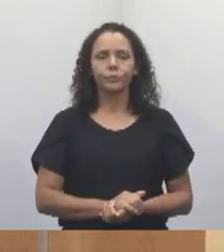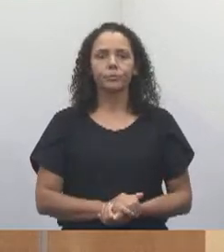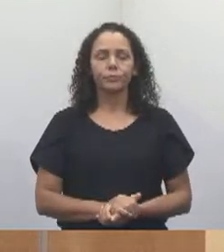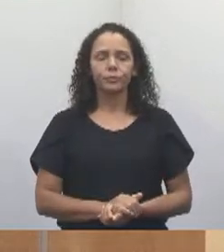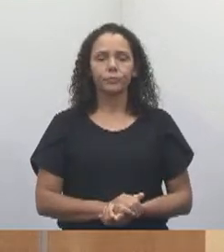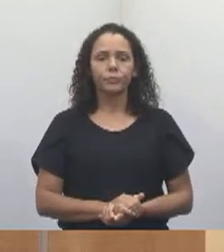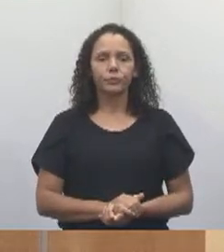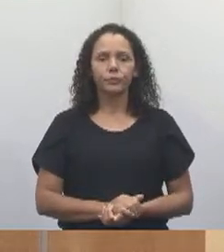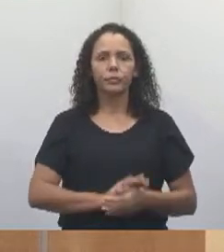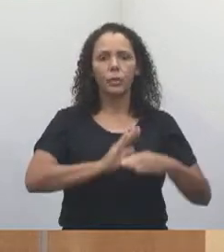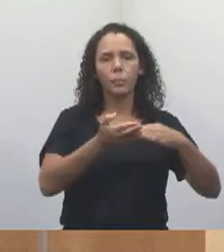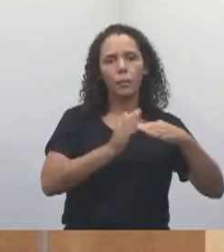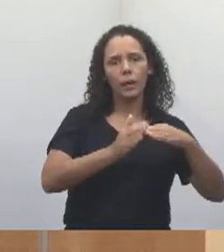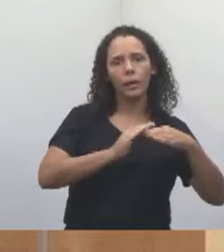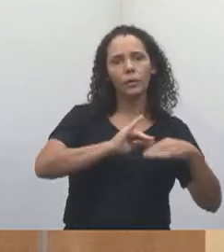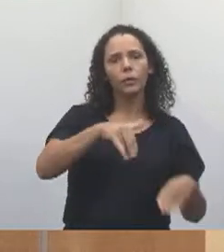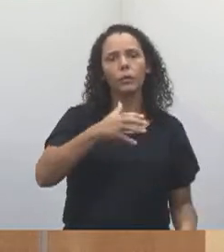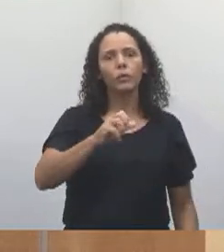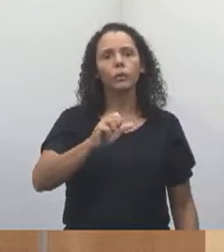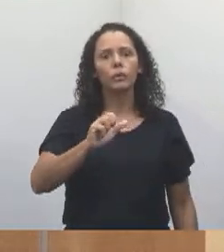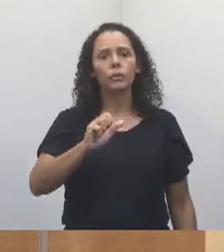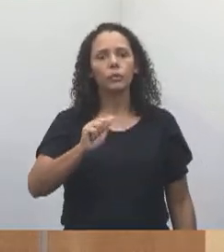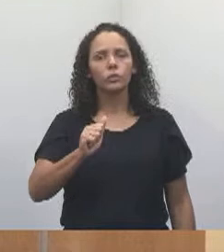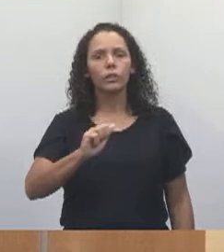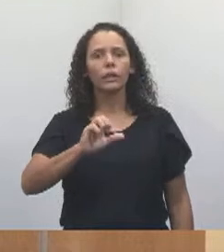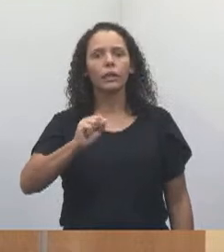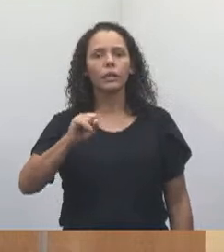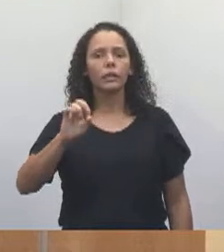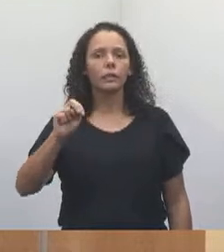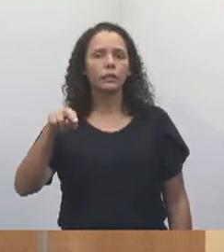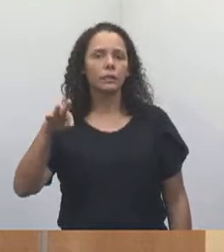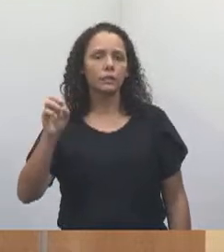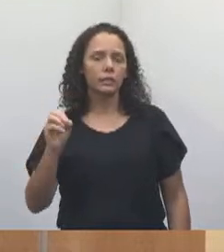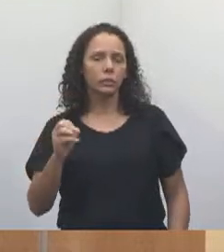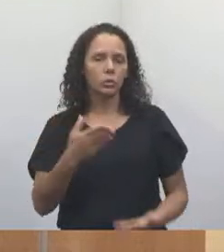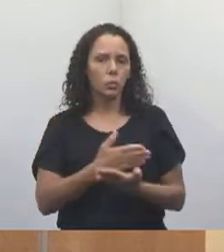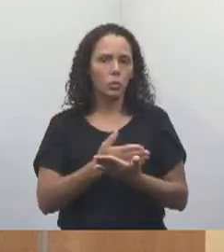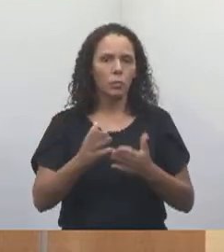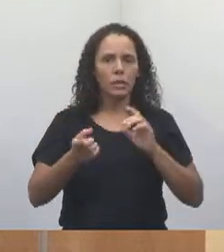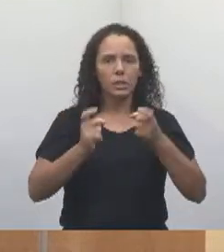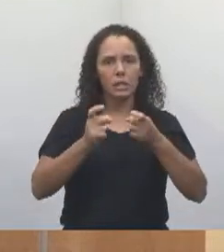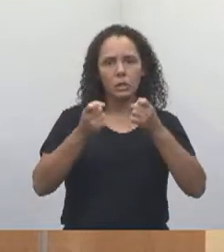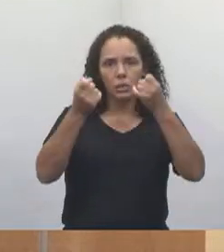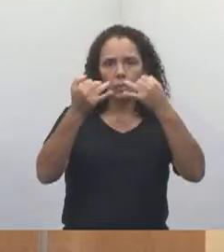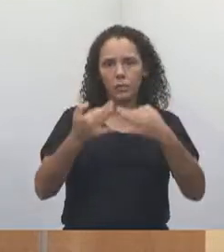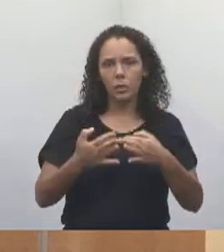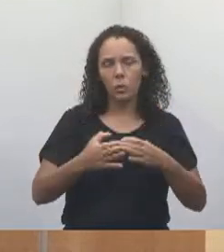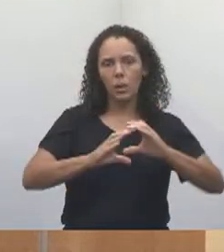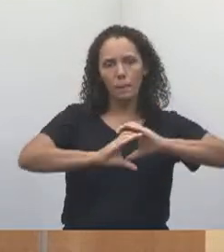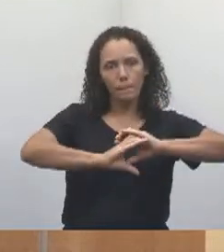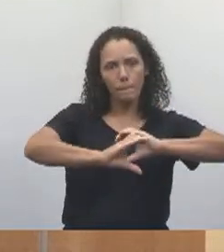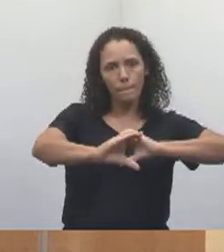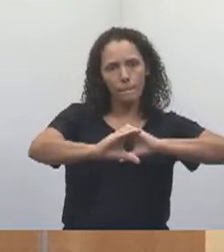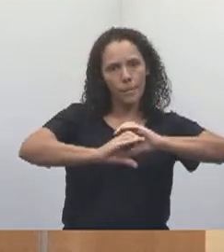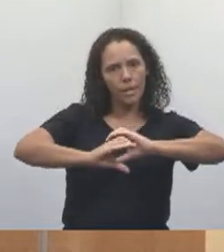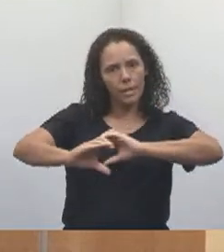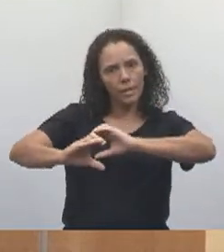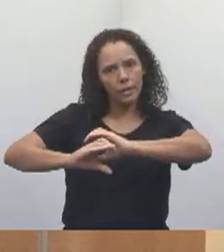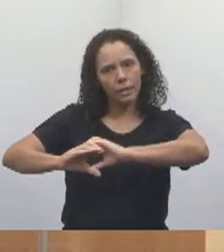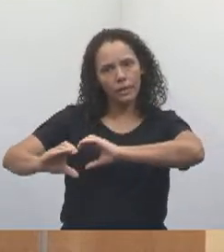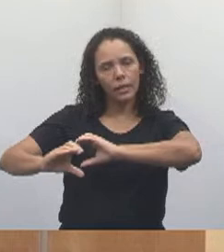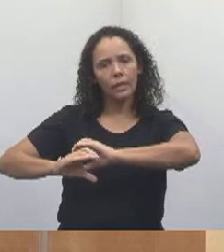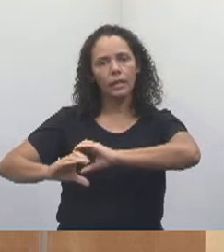Lá no Jardim Jacinto, foi falado no início da sessão, sobre as mangueiras que foram colocadas